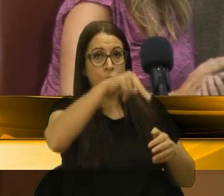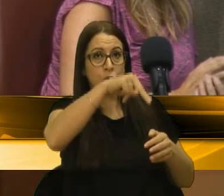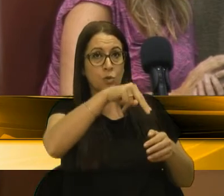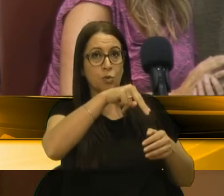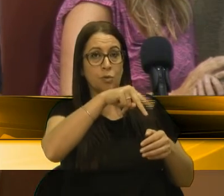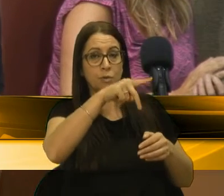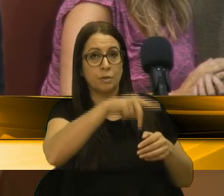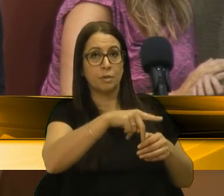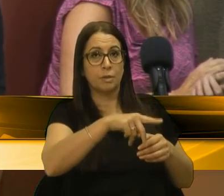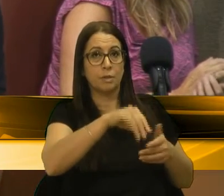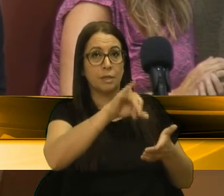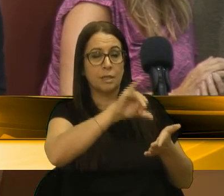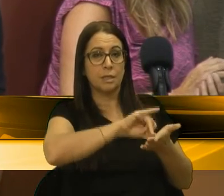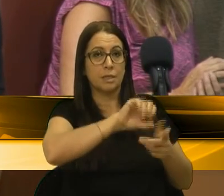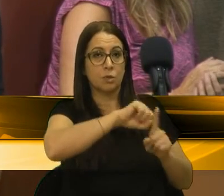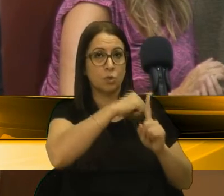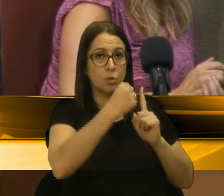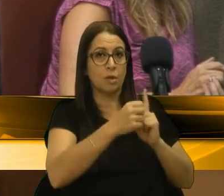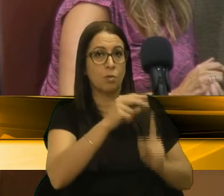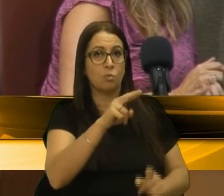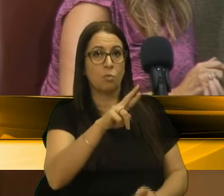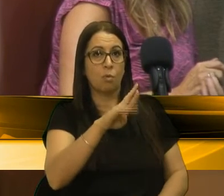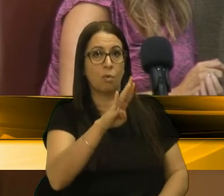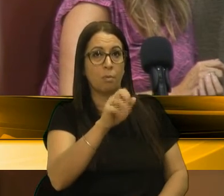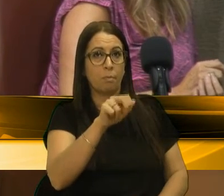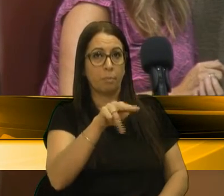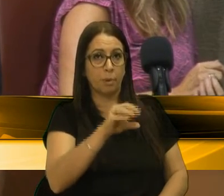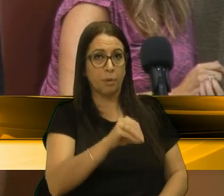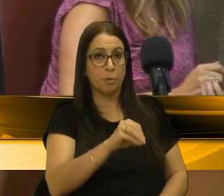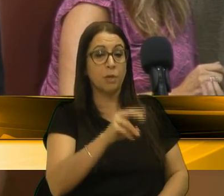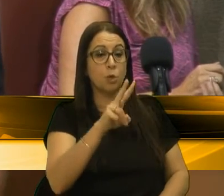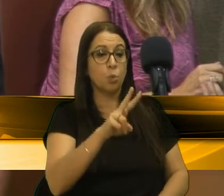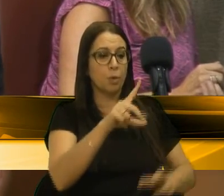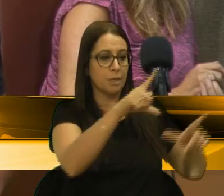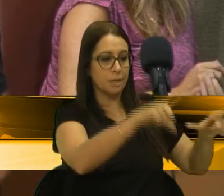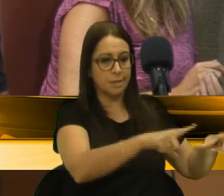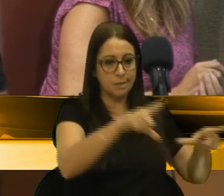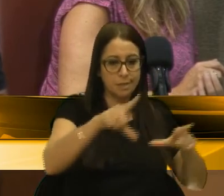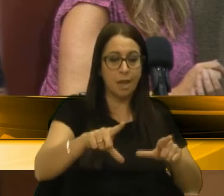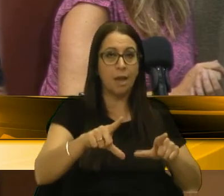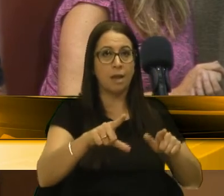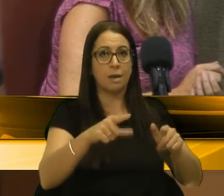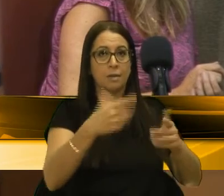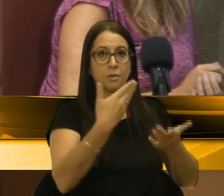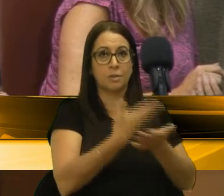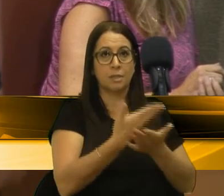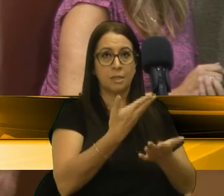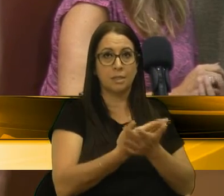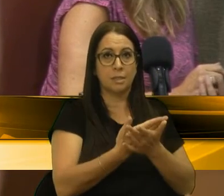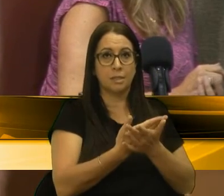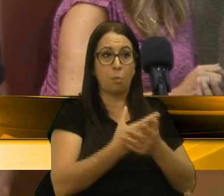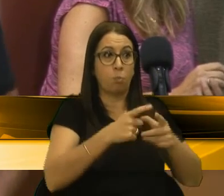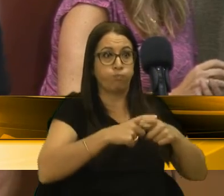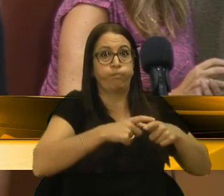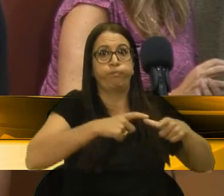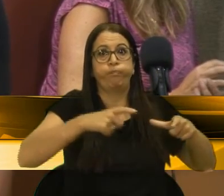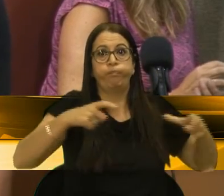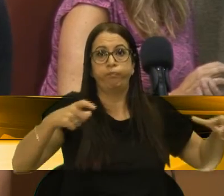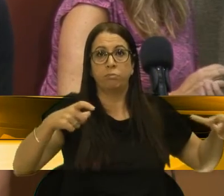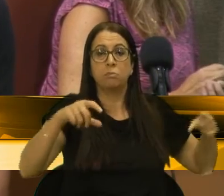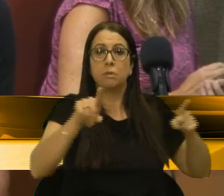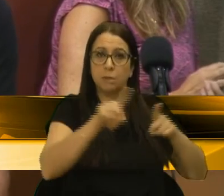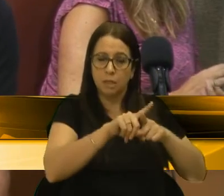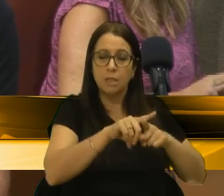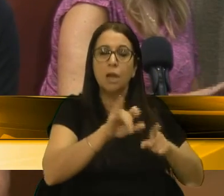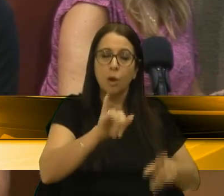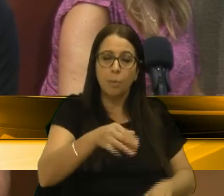Norte, que é Centro Social Urbano, onde possui duas salas de aulas, essas aulas enormes, aonde